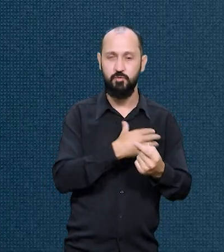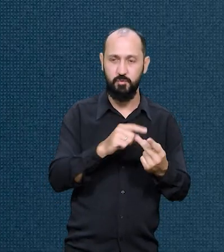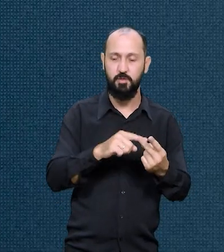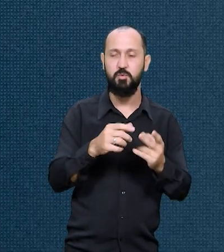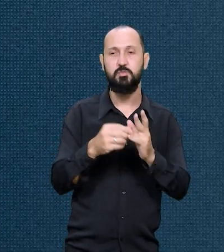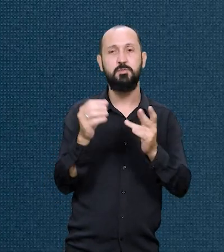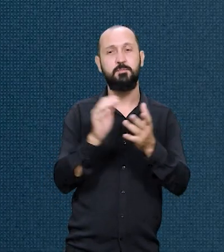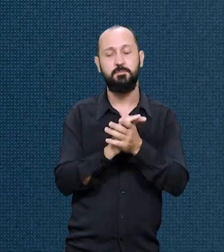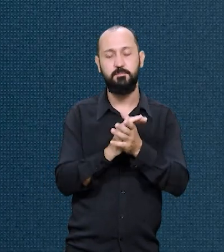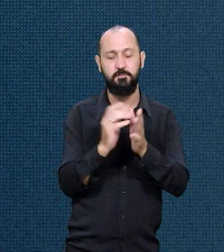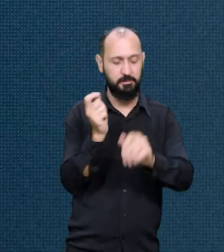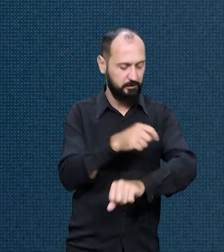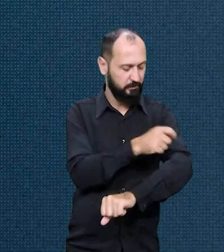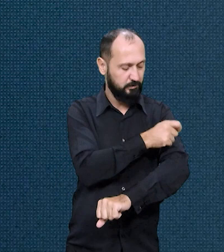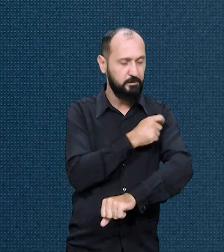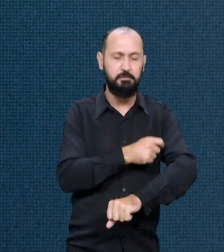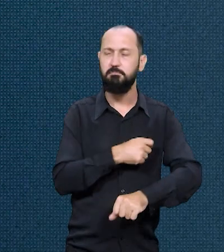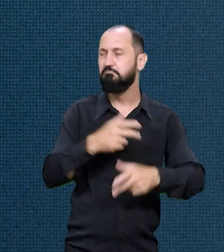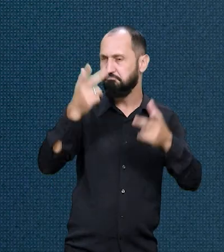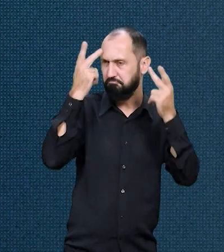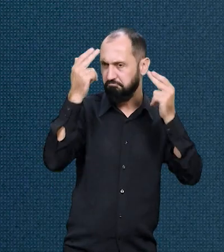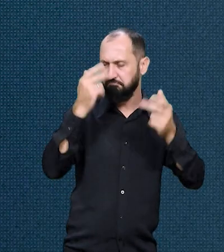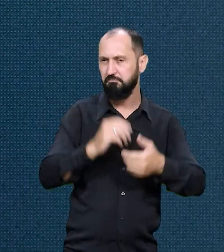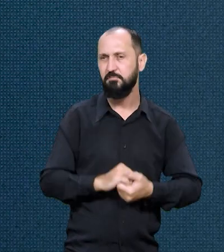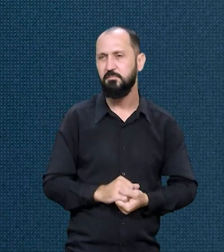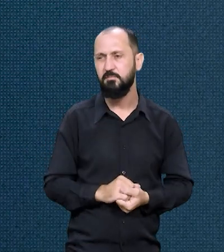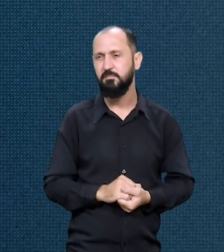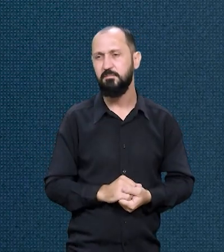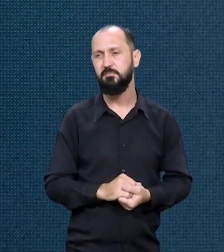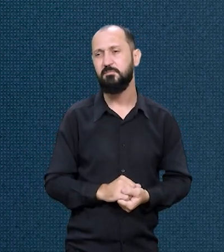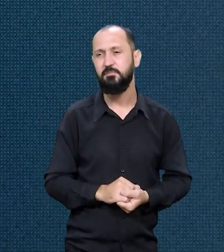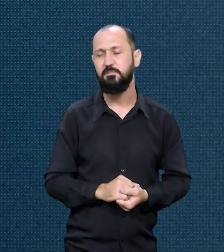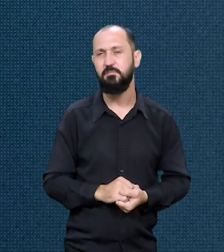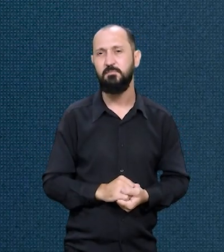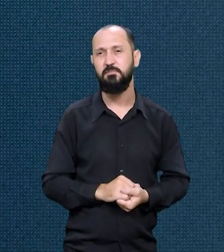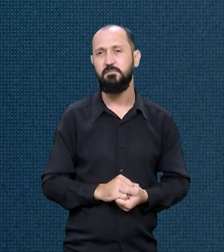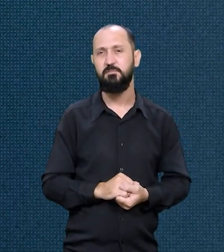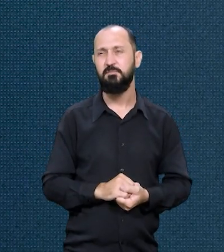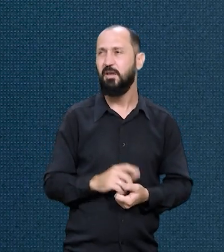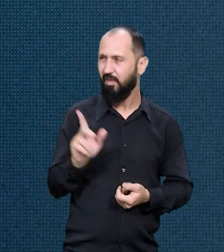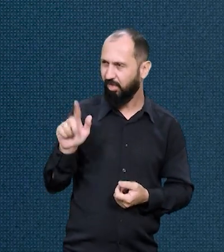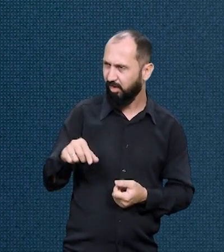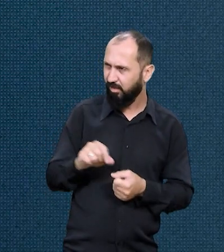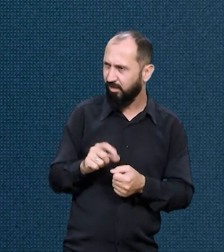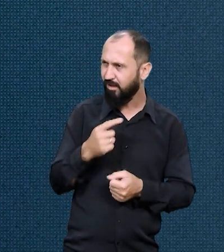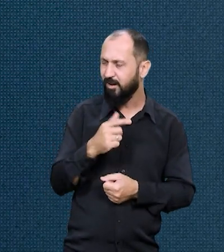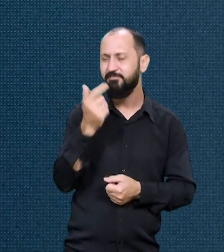marido e levou tudo numa boa. Isso aí, o vocês estão falando?